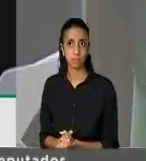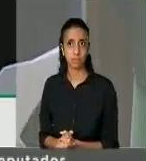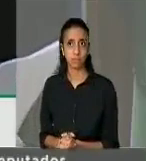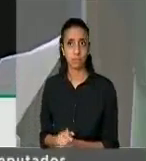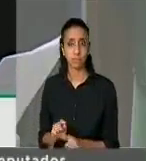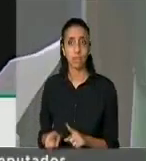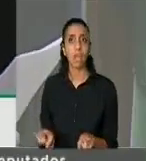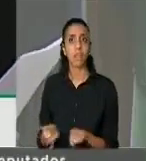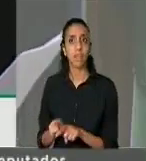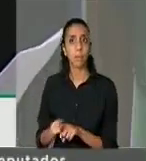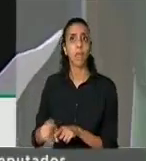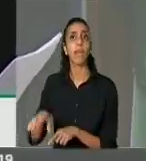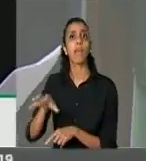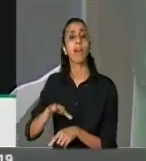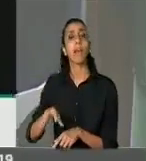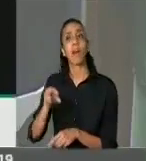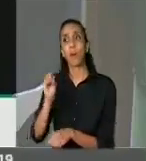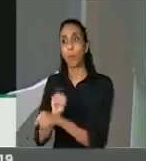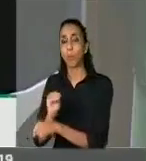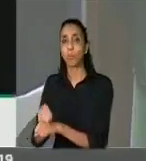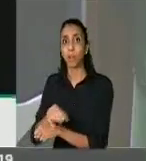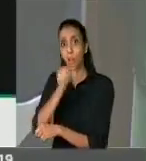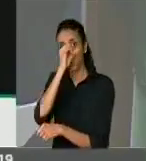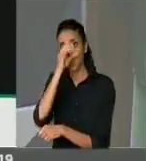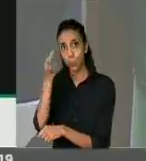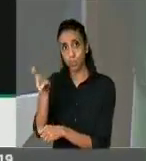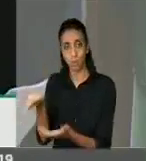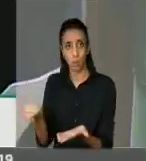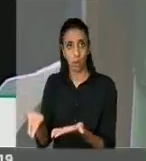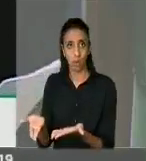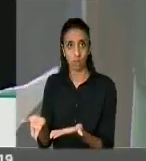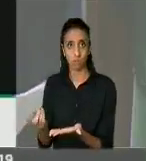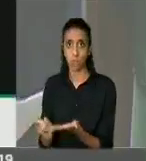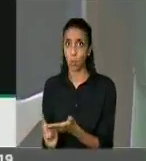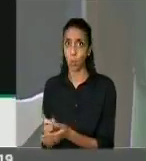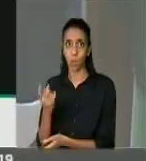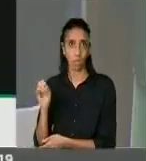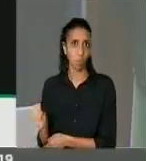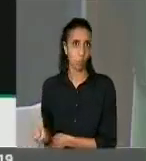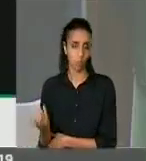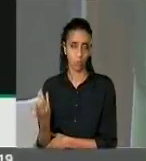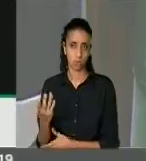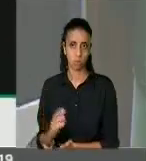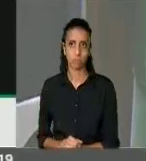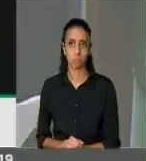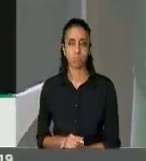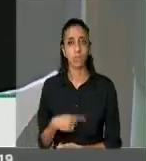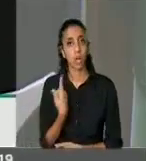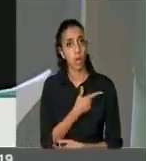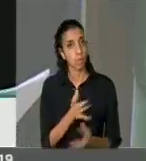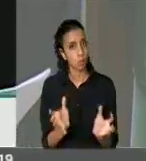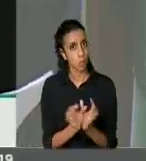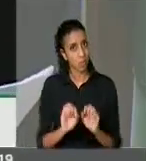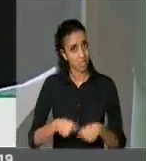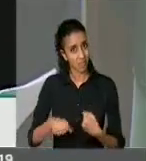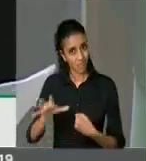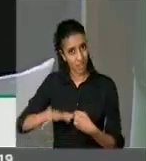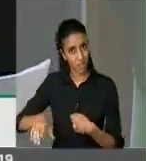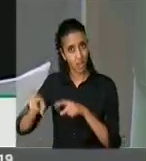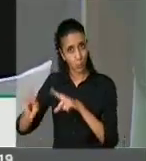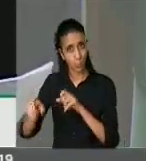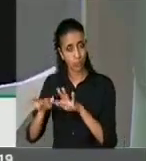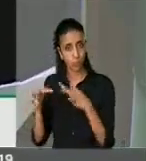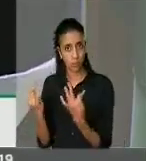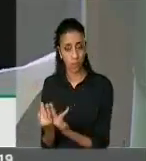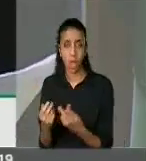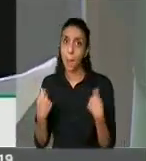suínos, para não se perder tudo. Portanto, quero fazer aqui essa denúncia, dizer que a nossa frente parlamentar da agricultura familiar, essa casa,